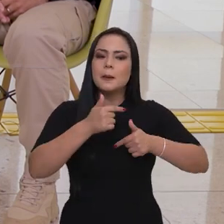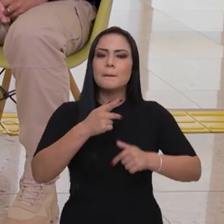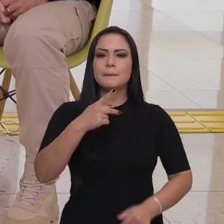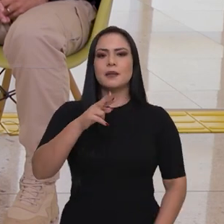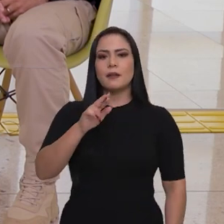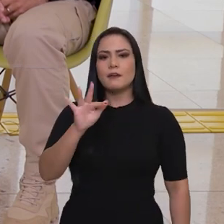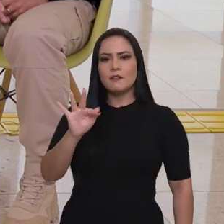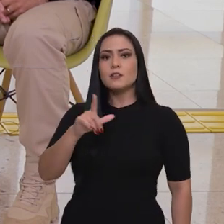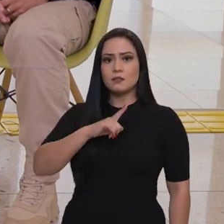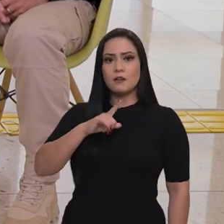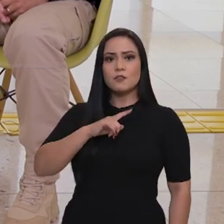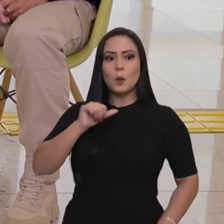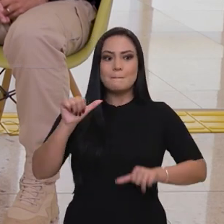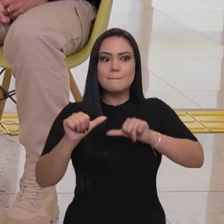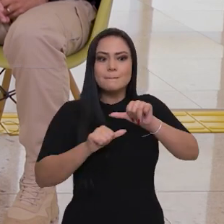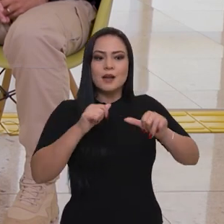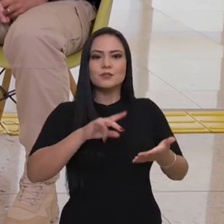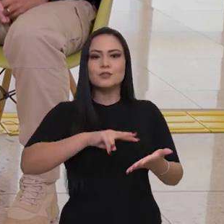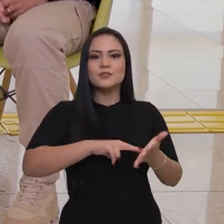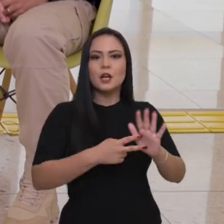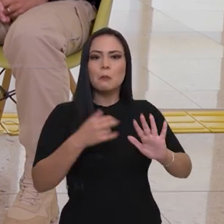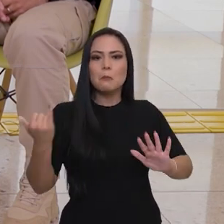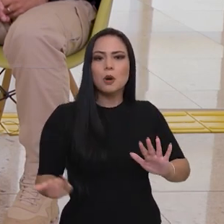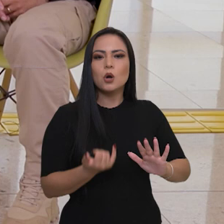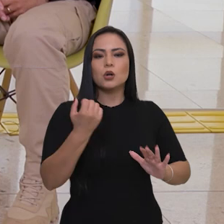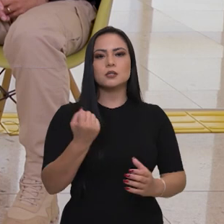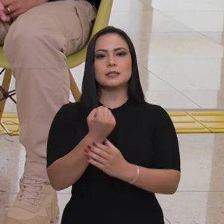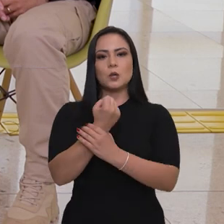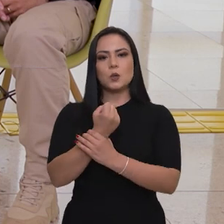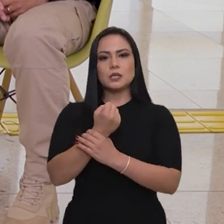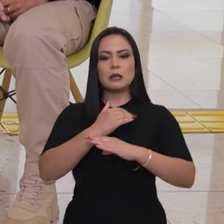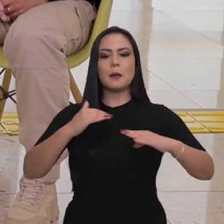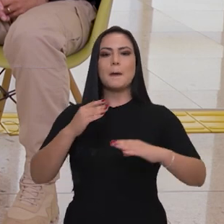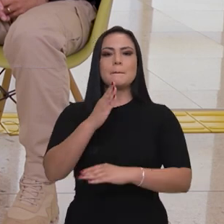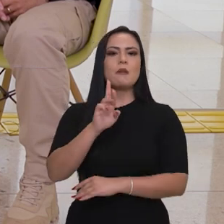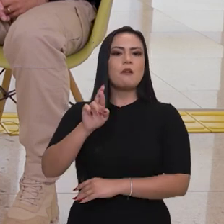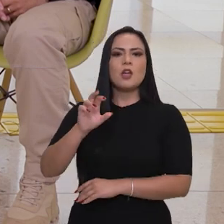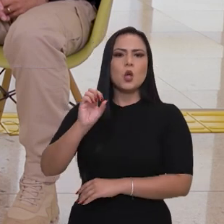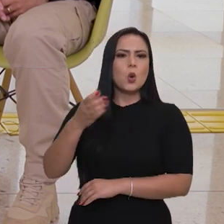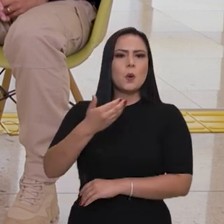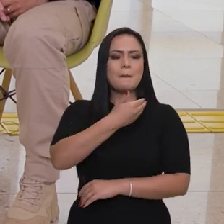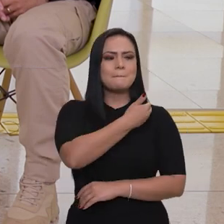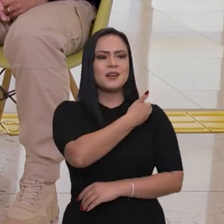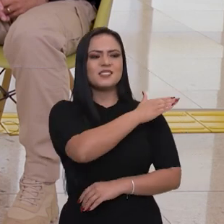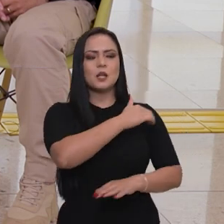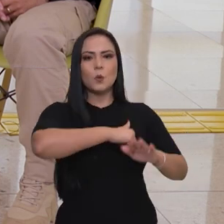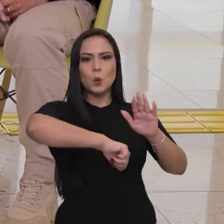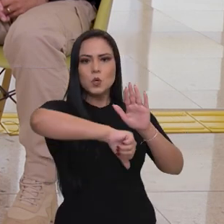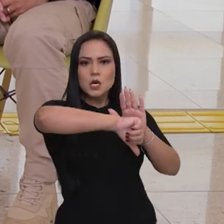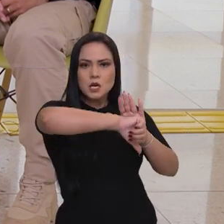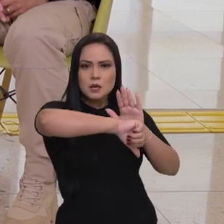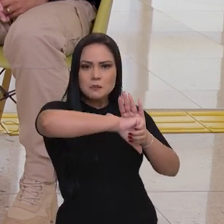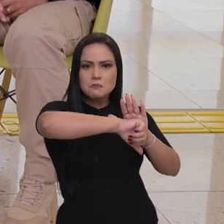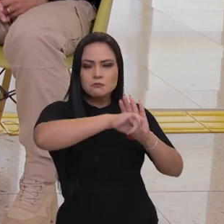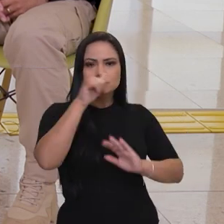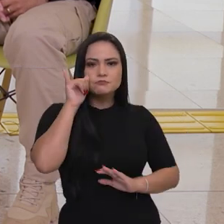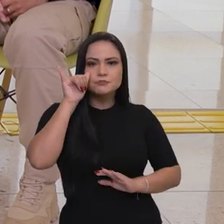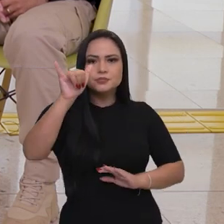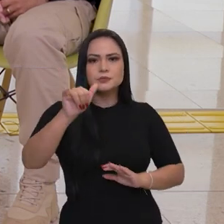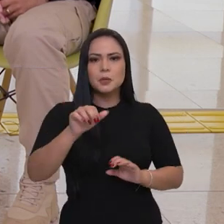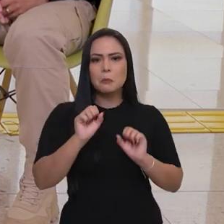que a PRF teve impacto significativo na segurança rodoviária ou na repressão ao crime, que